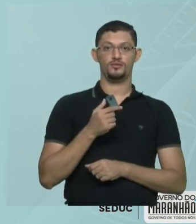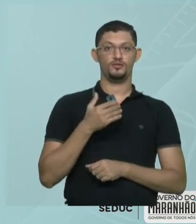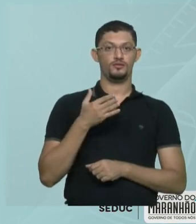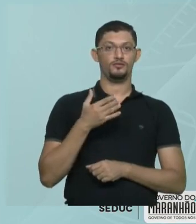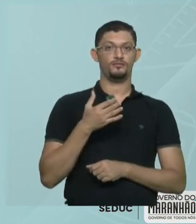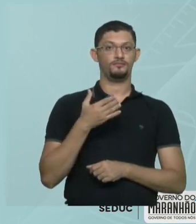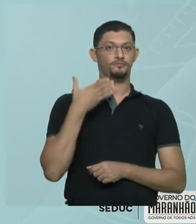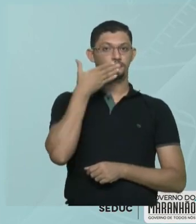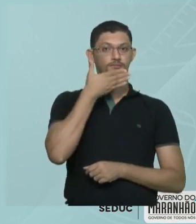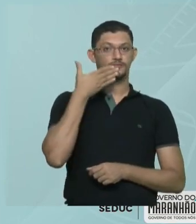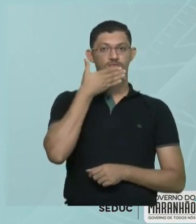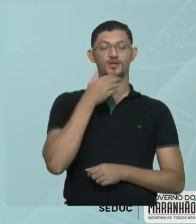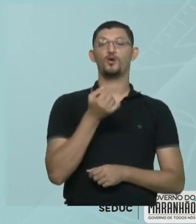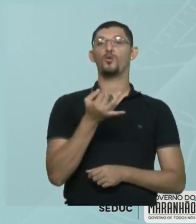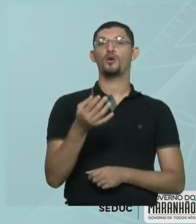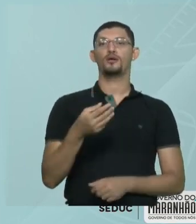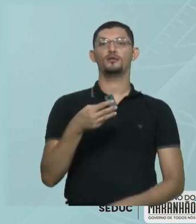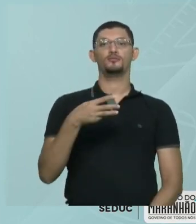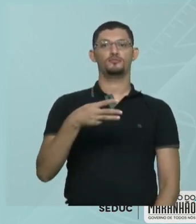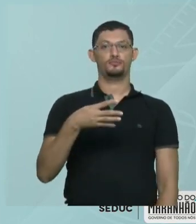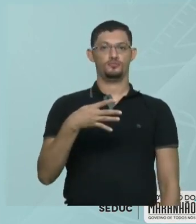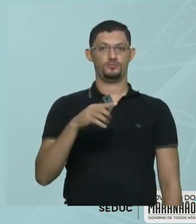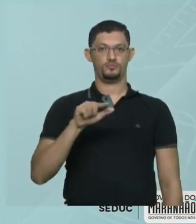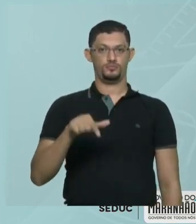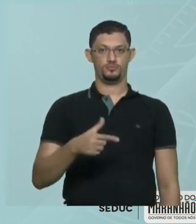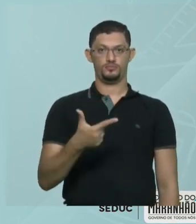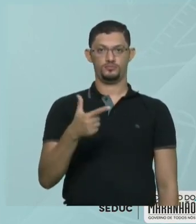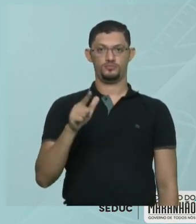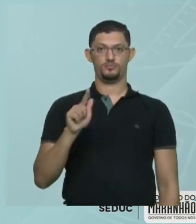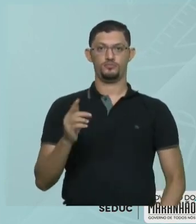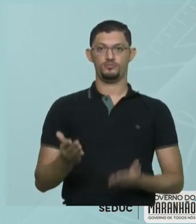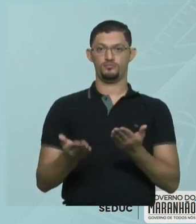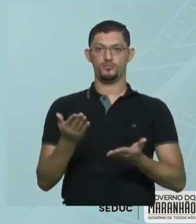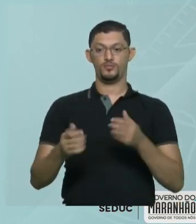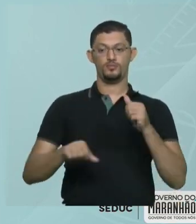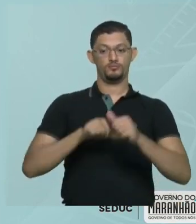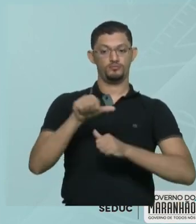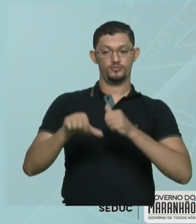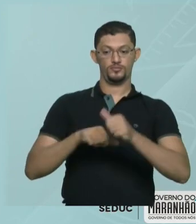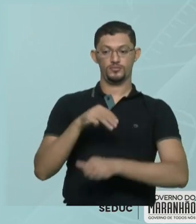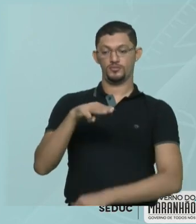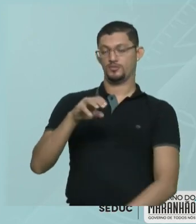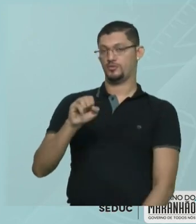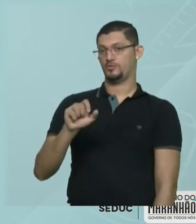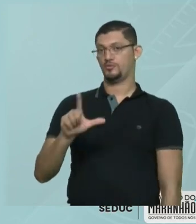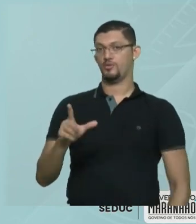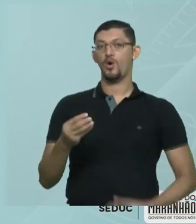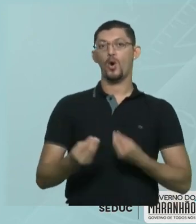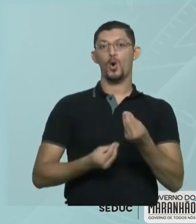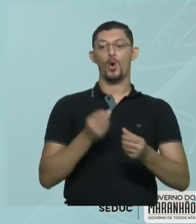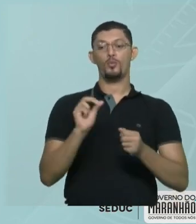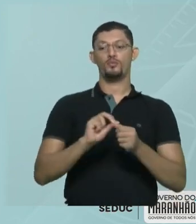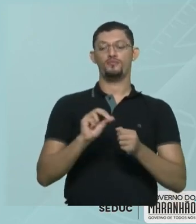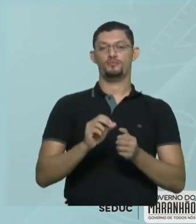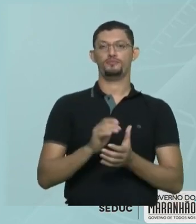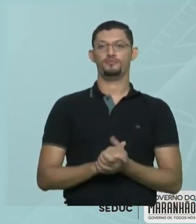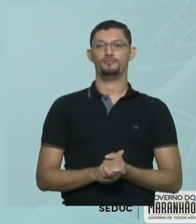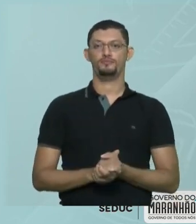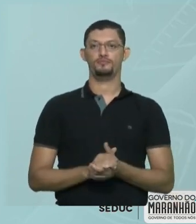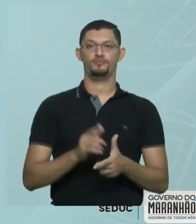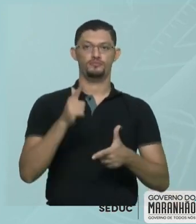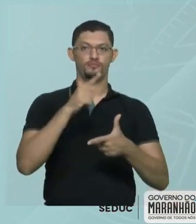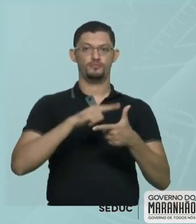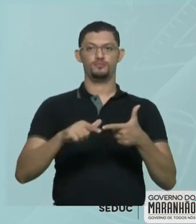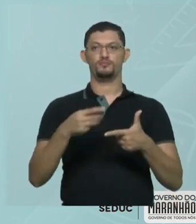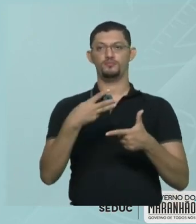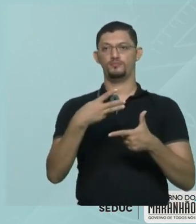massa da sacarose. E para calcular a molaridade, eu tenho que transformar essa massa para mol. E como é que eu transformo para mol, professor? Eu divido a